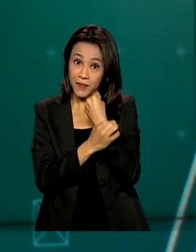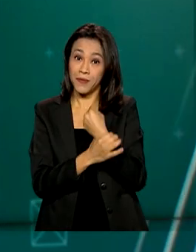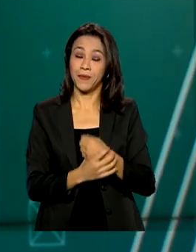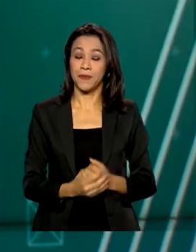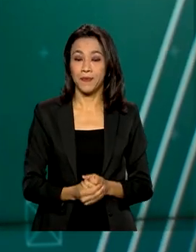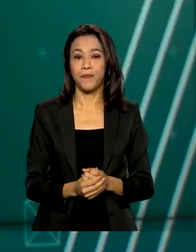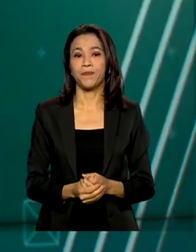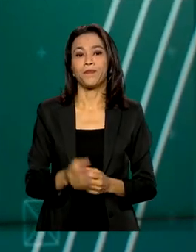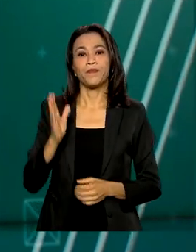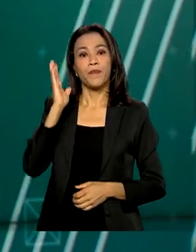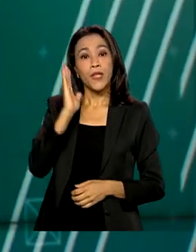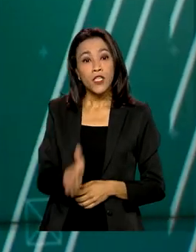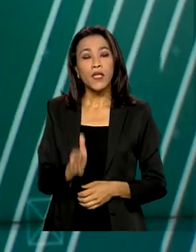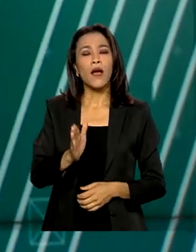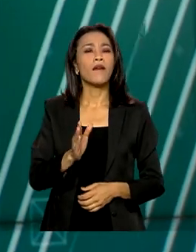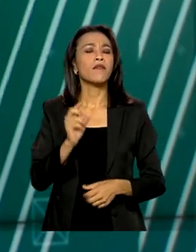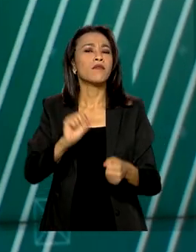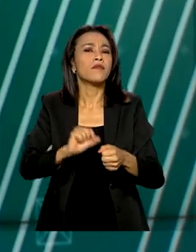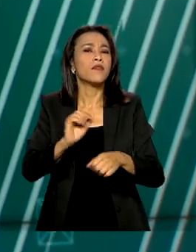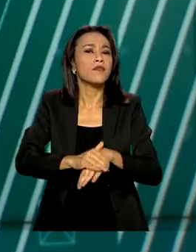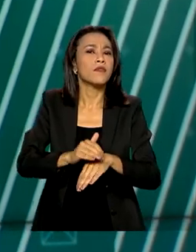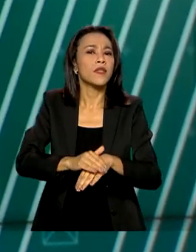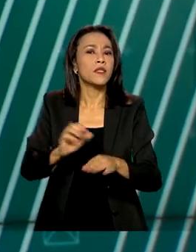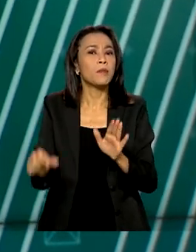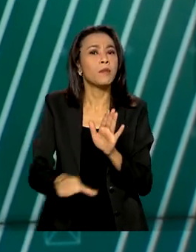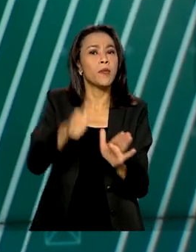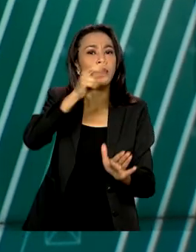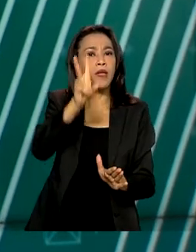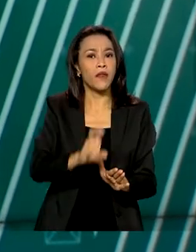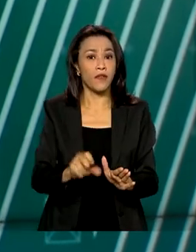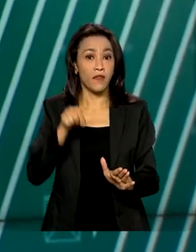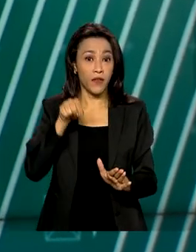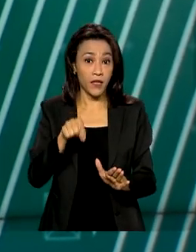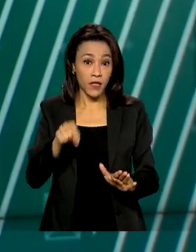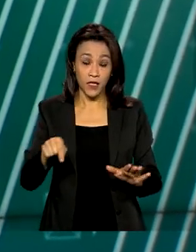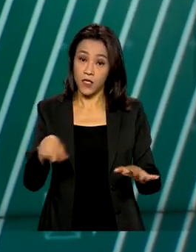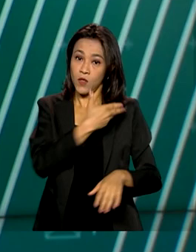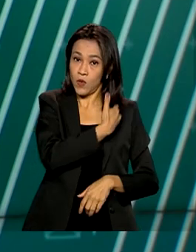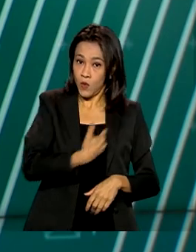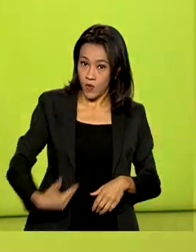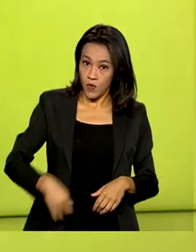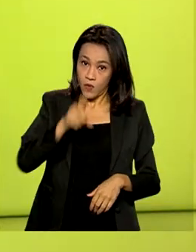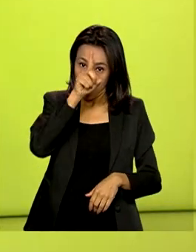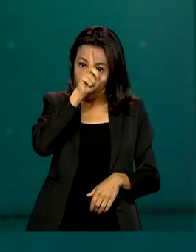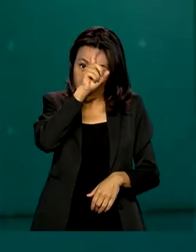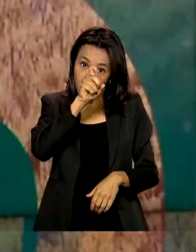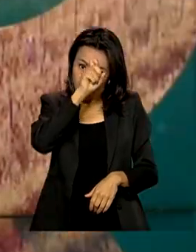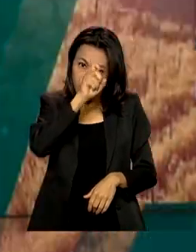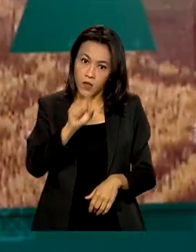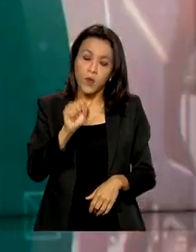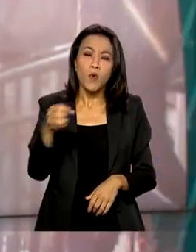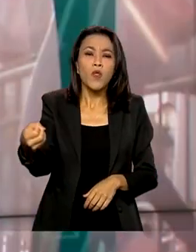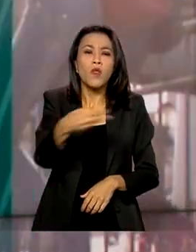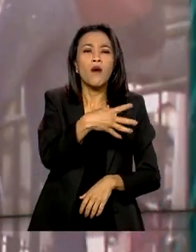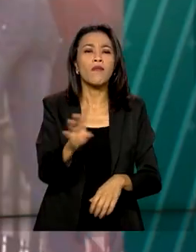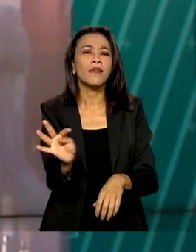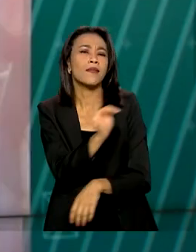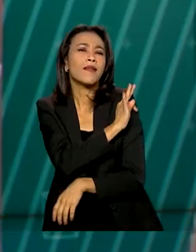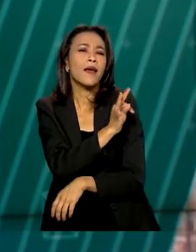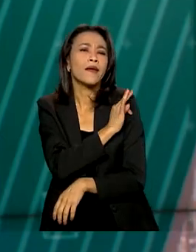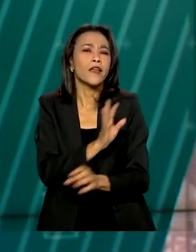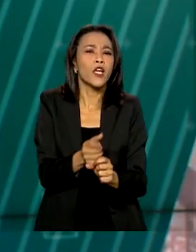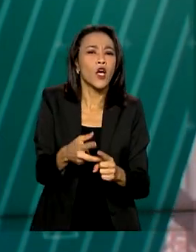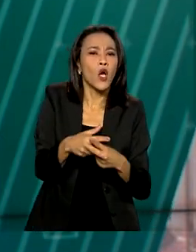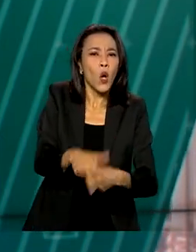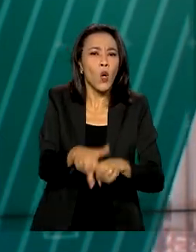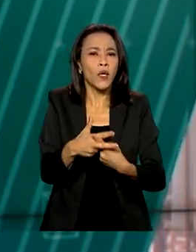Foi realizada pela primeira vez no Sistema Único de Saúde e Cirurgia que utiliza uma nova técnica que corrige problemas de